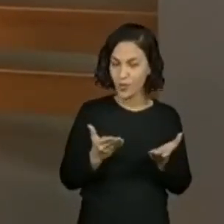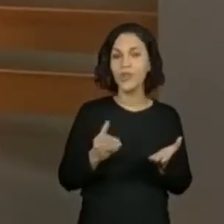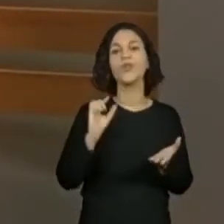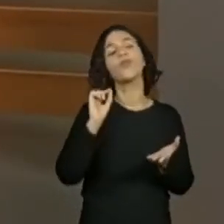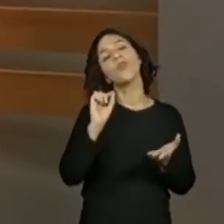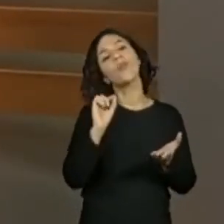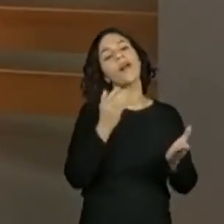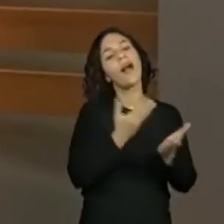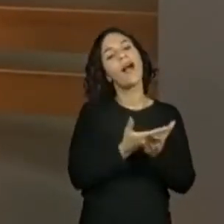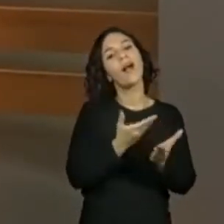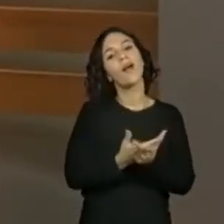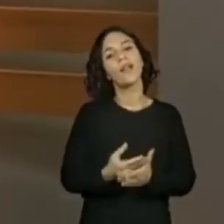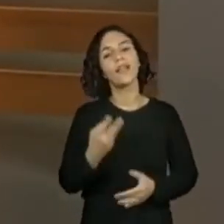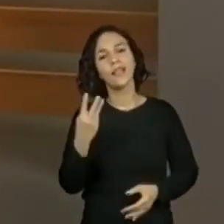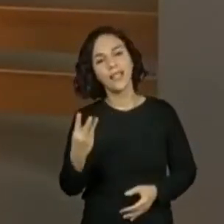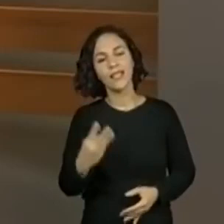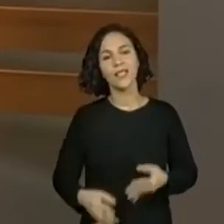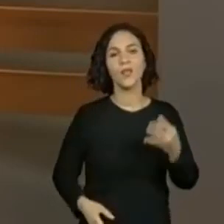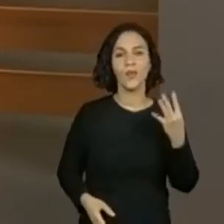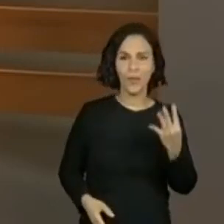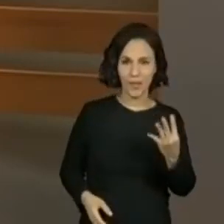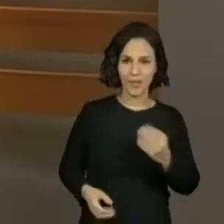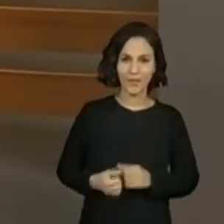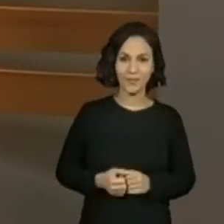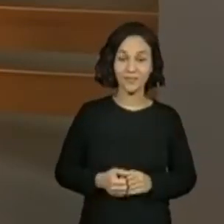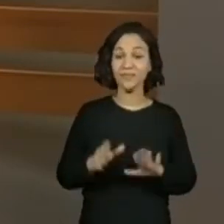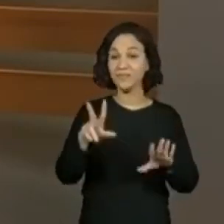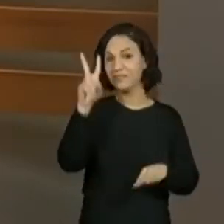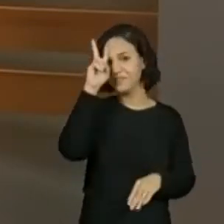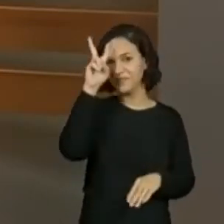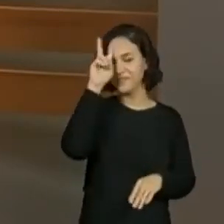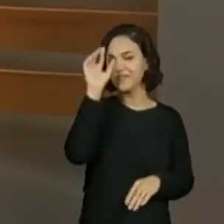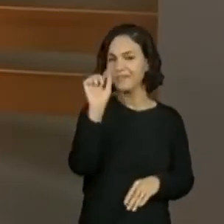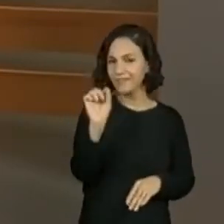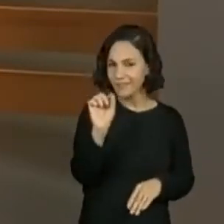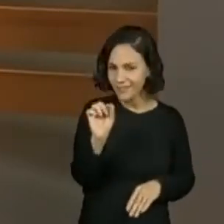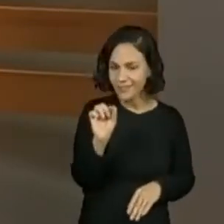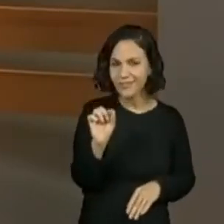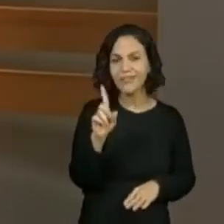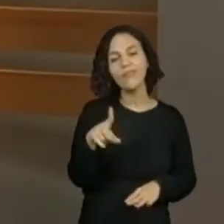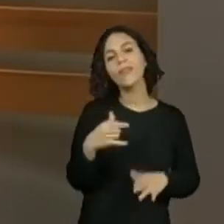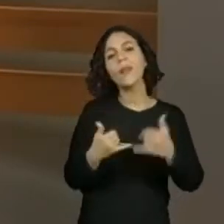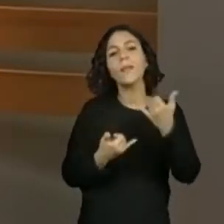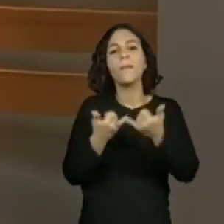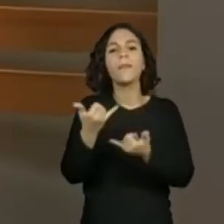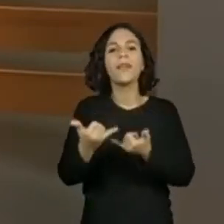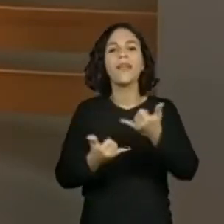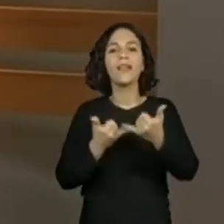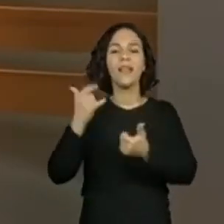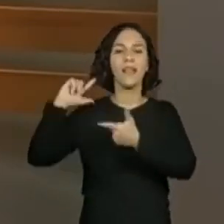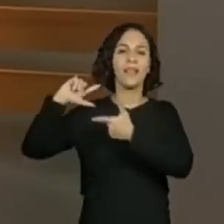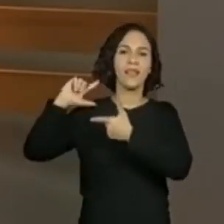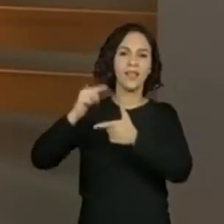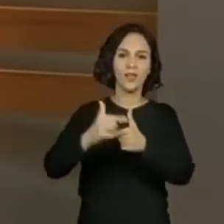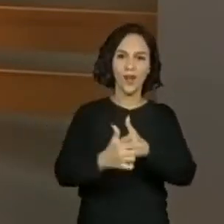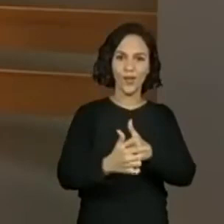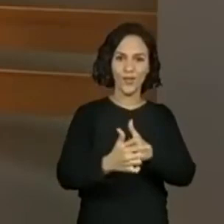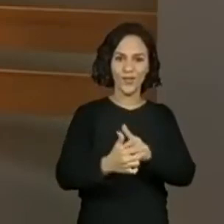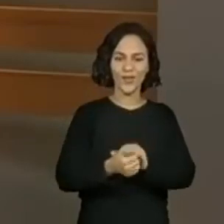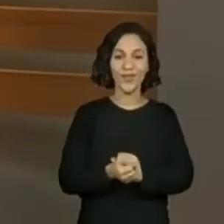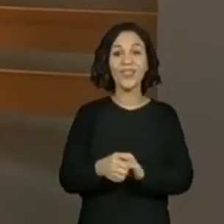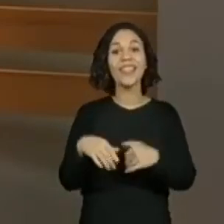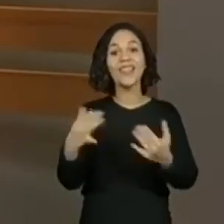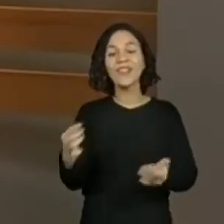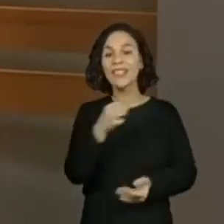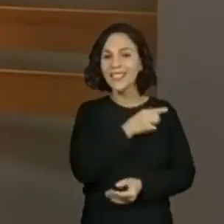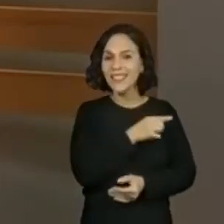as aulas 3 e 4. Lembrando, nós estamos trabalhando com brincadeiras tradicionais. Então, vai ser uma semana aí